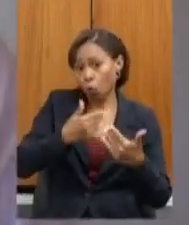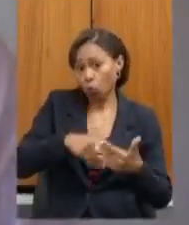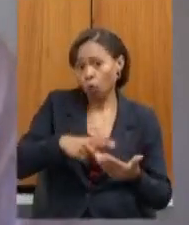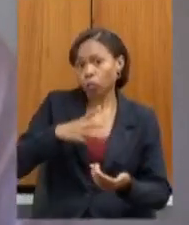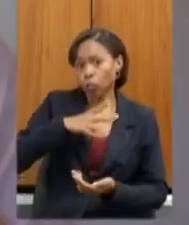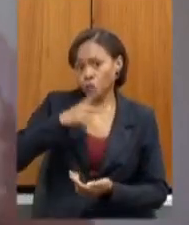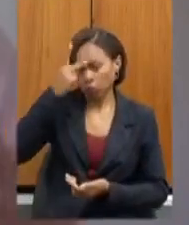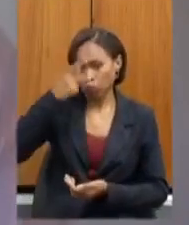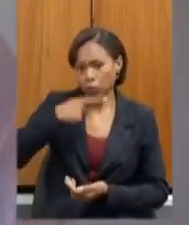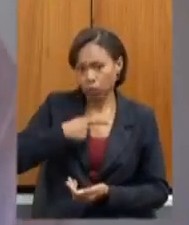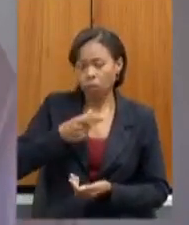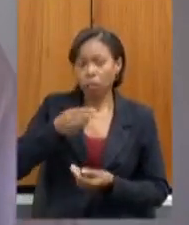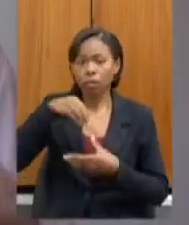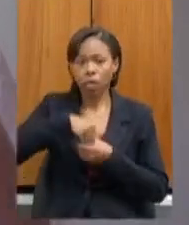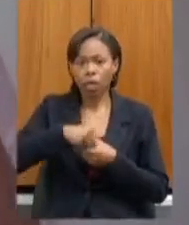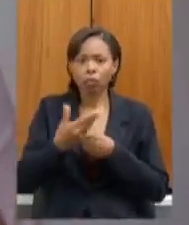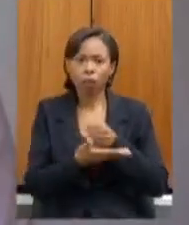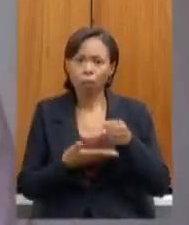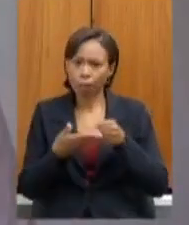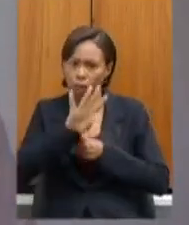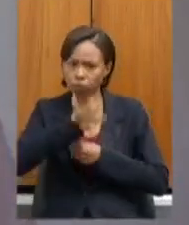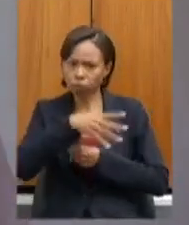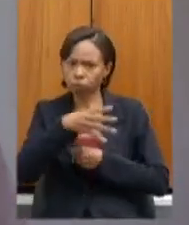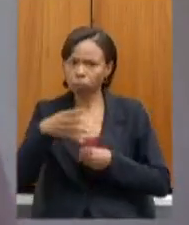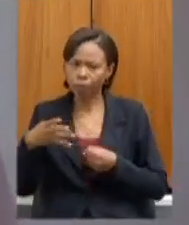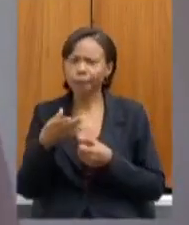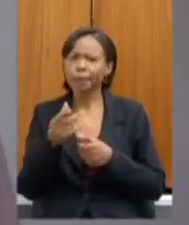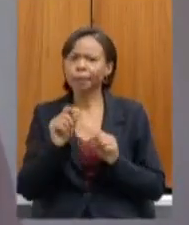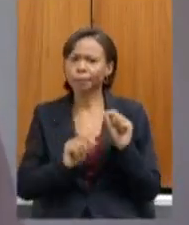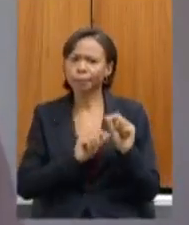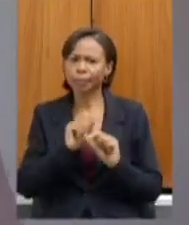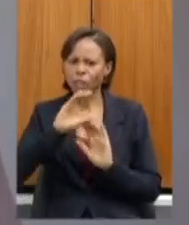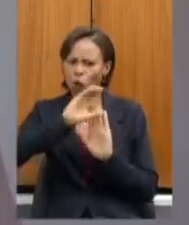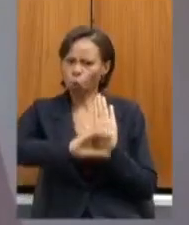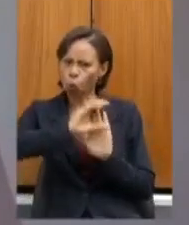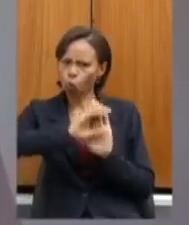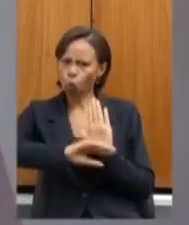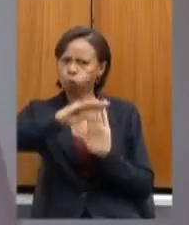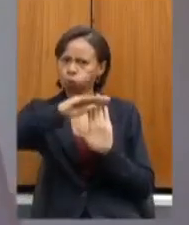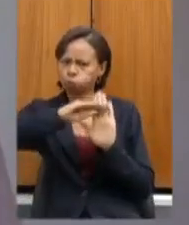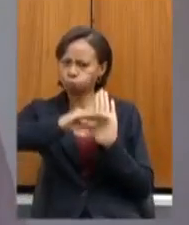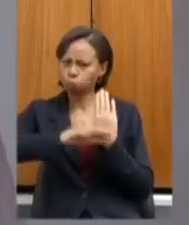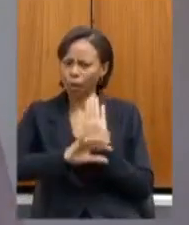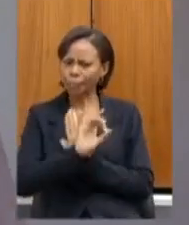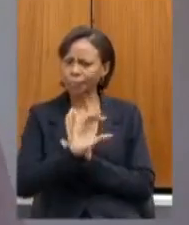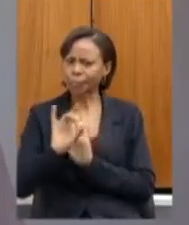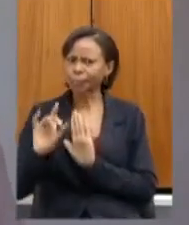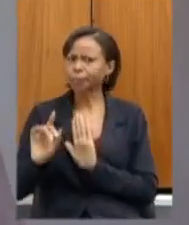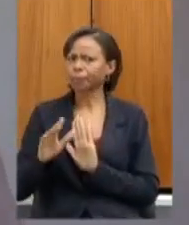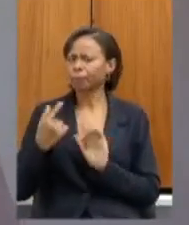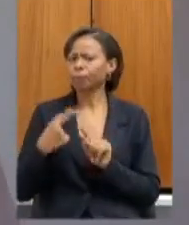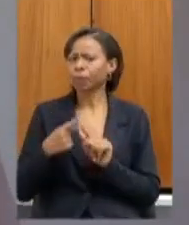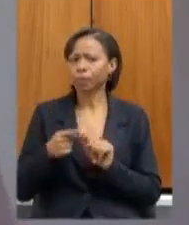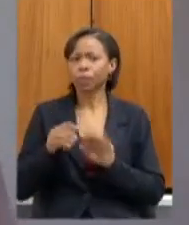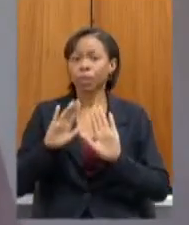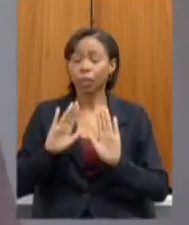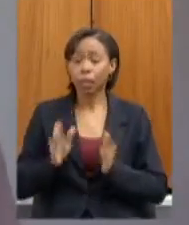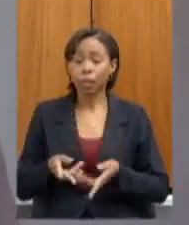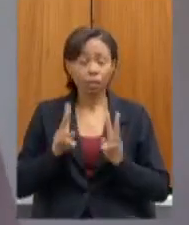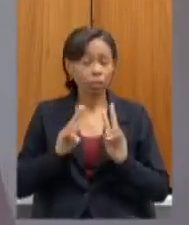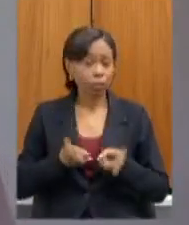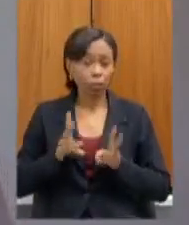competência com cada um dos componentes curriculares isso também é um ponto que era recorrentemente que é